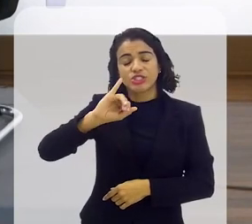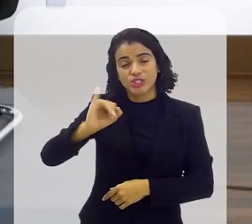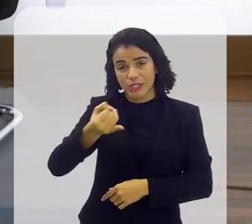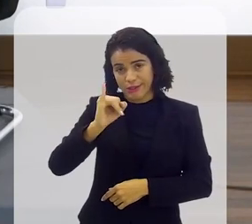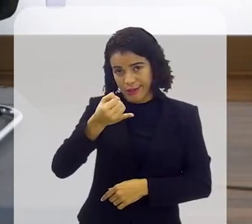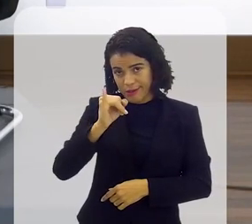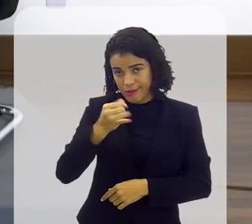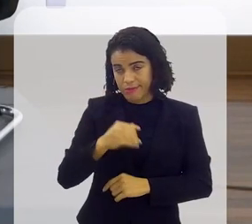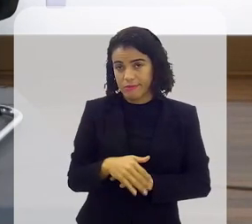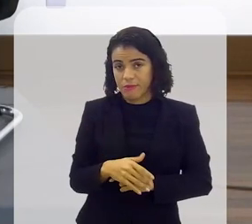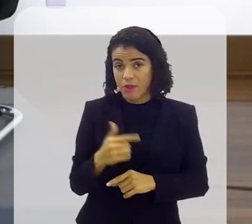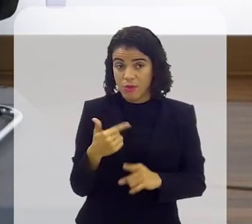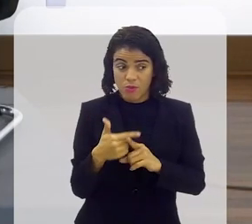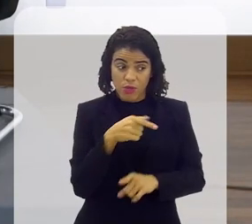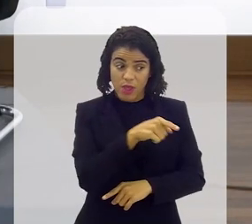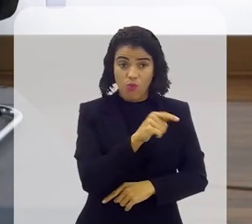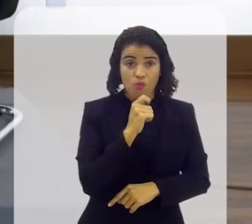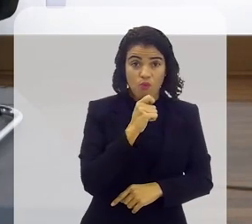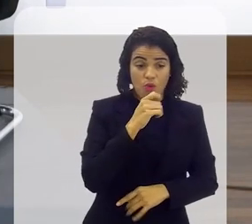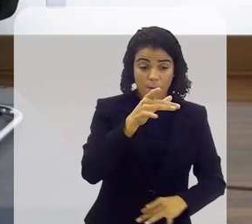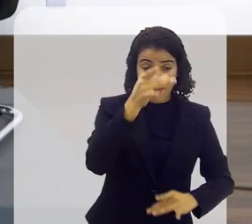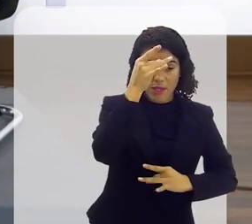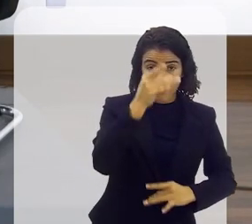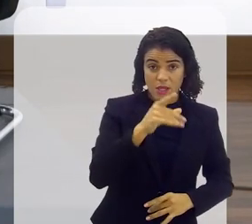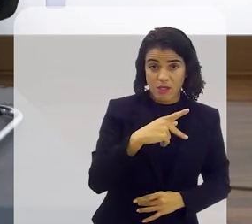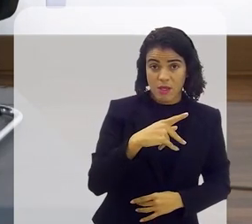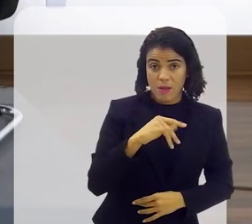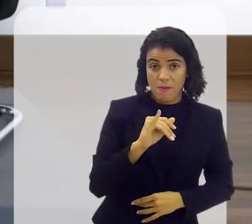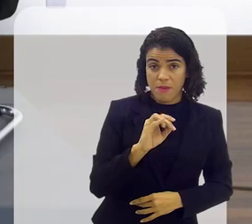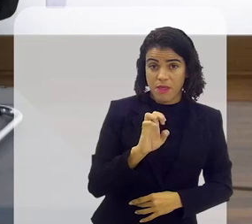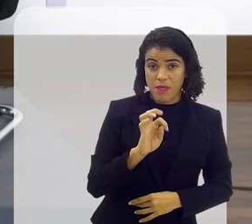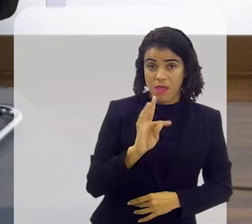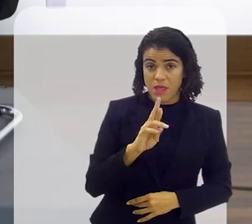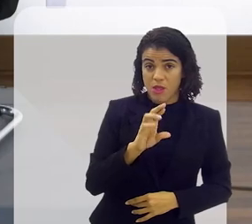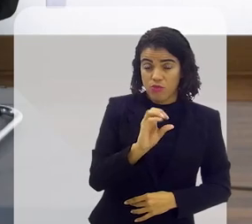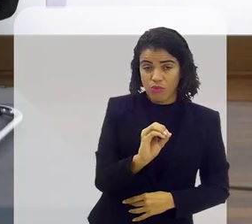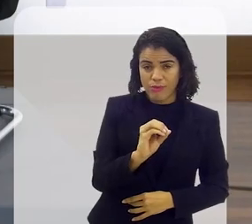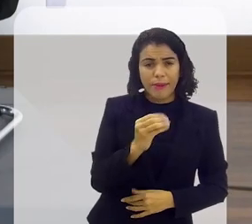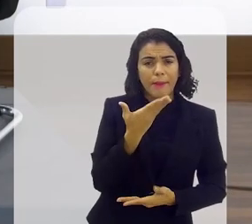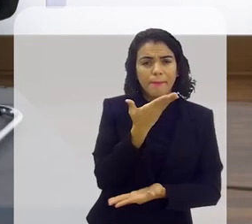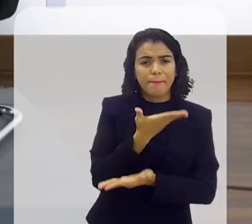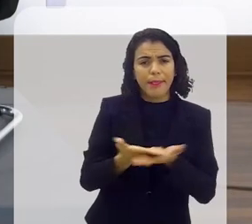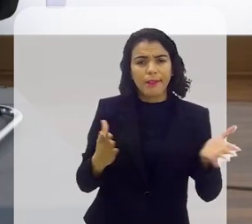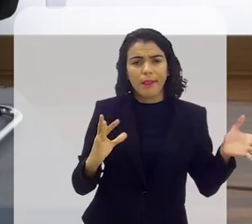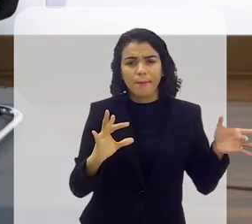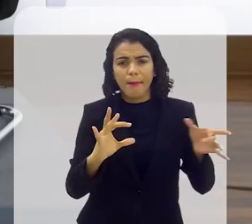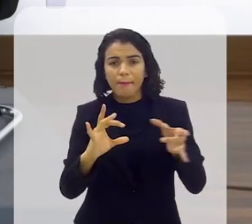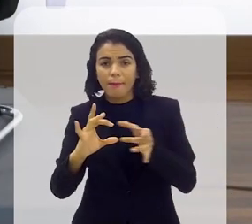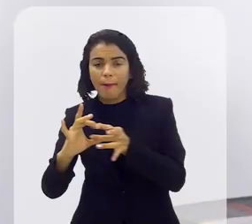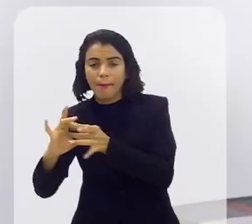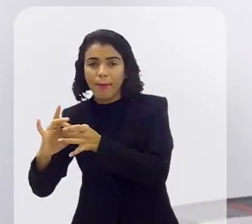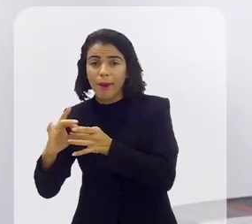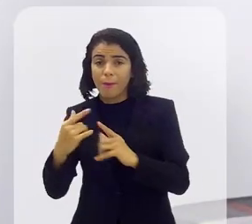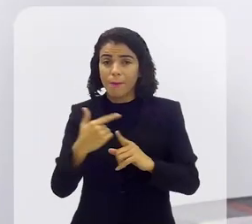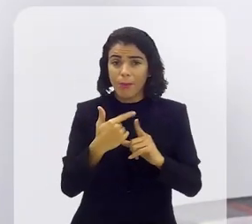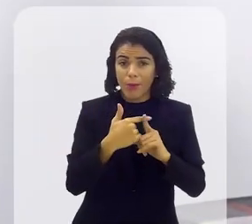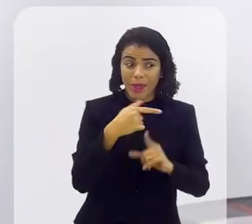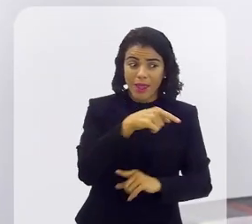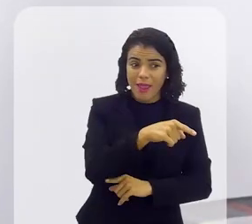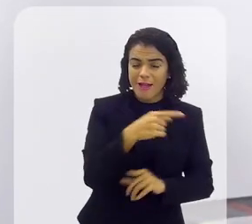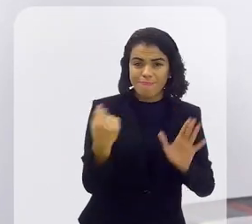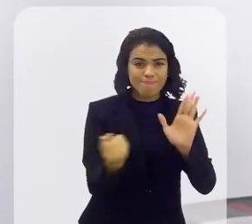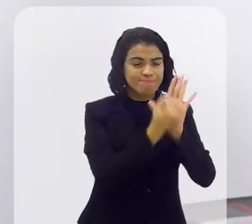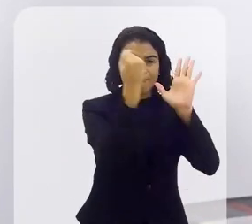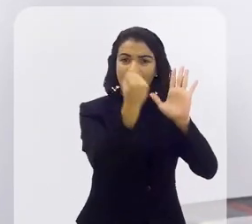porque se não fosse o Prieto ia perder a conexão por quê? porque o